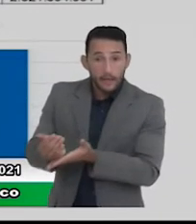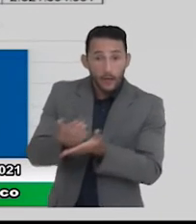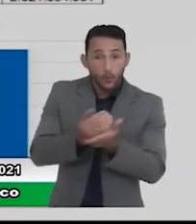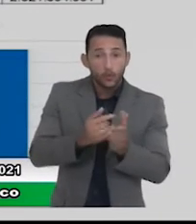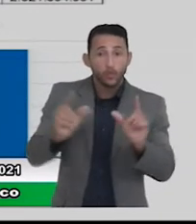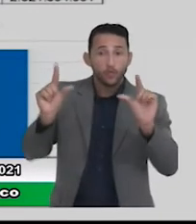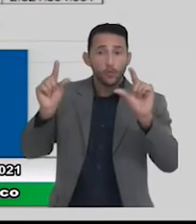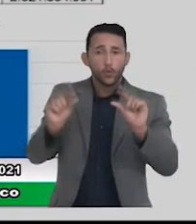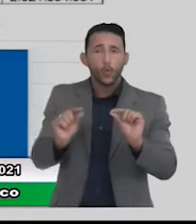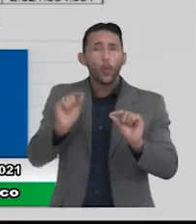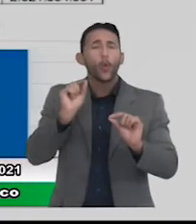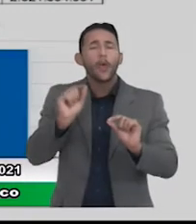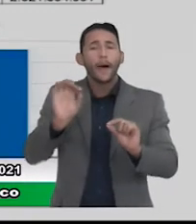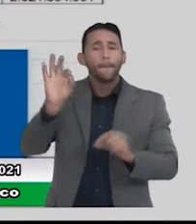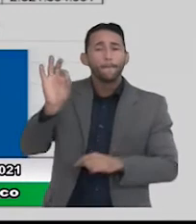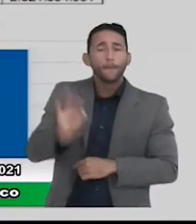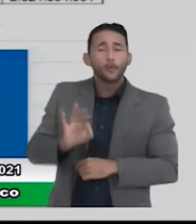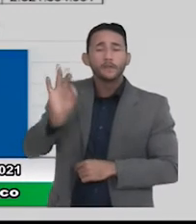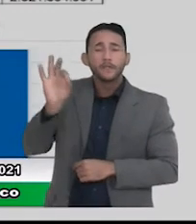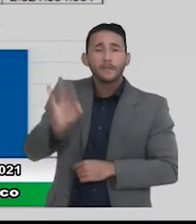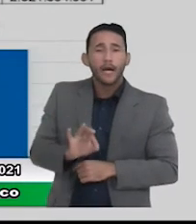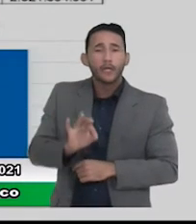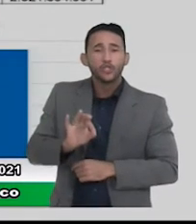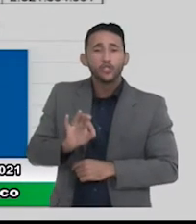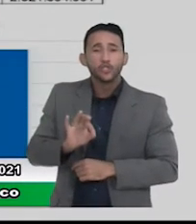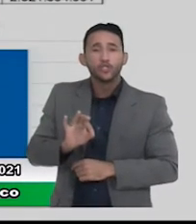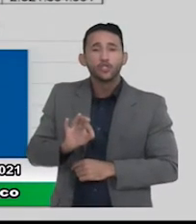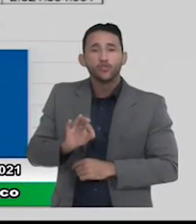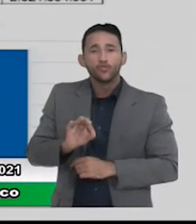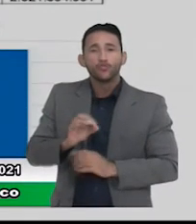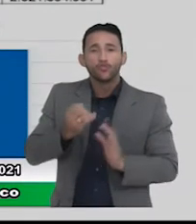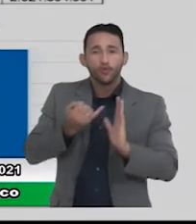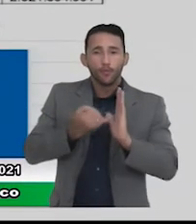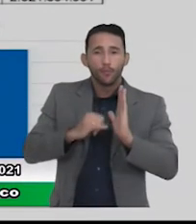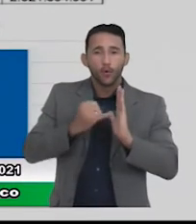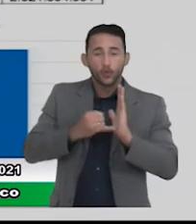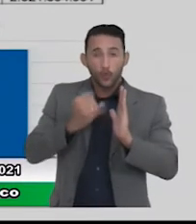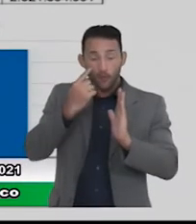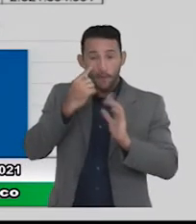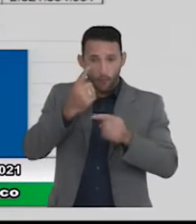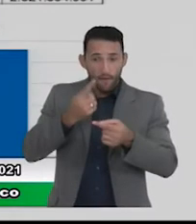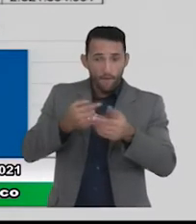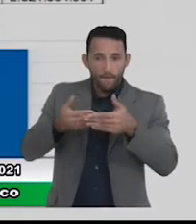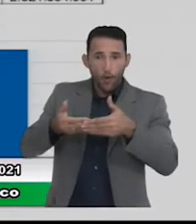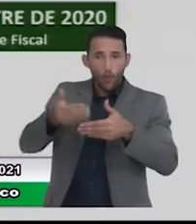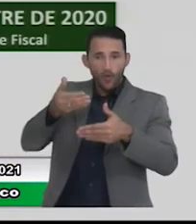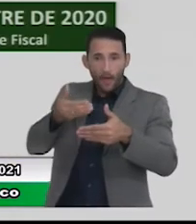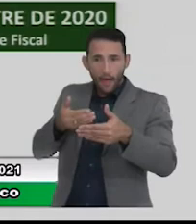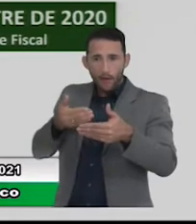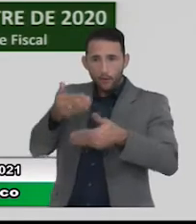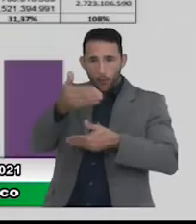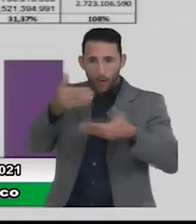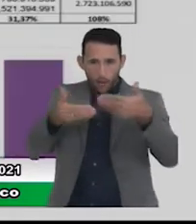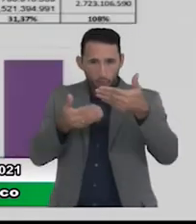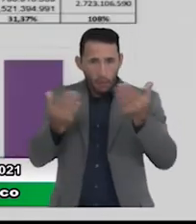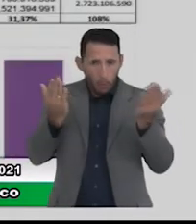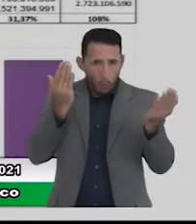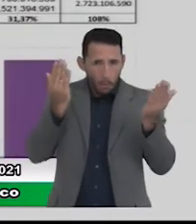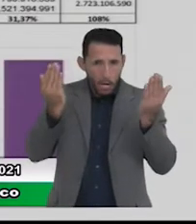os percentuais dos limites impostos pela lei então a gente vai voltar no quadro da dívida para ver esse comparativo